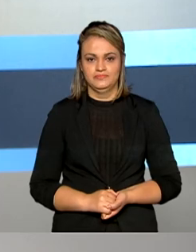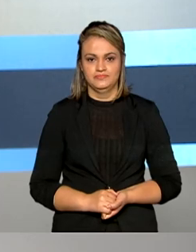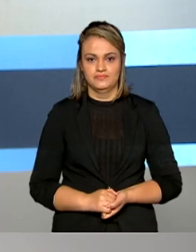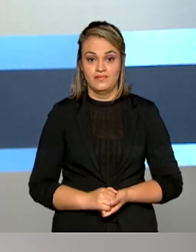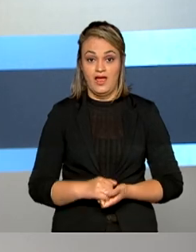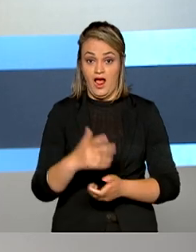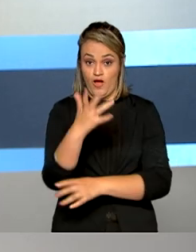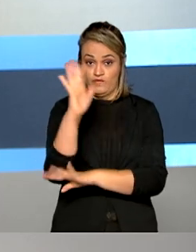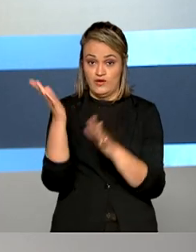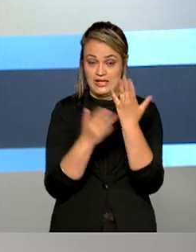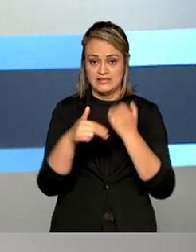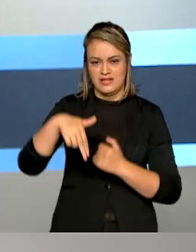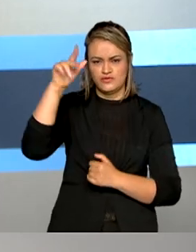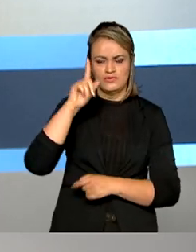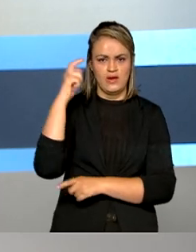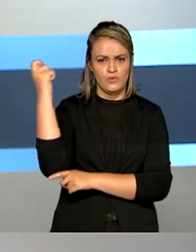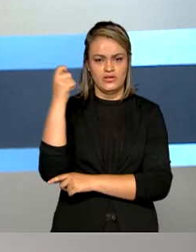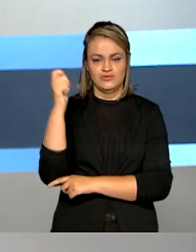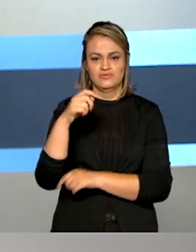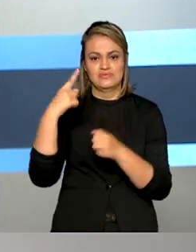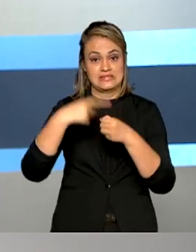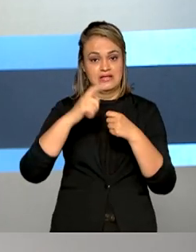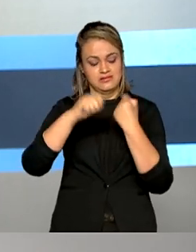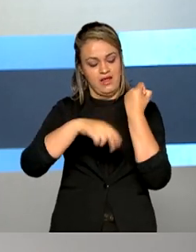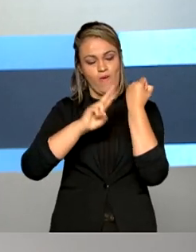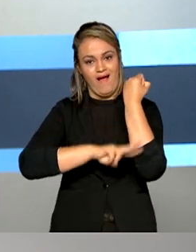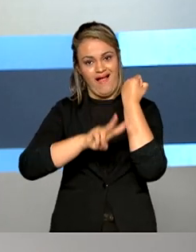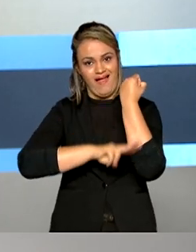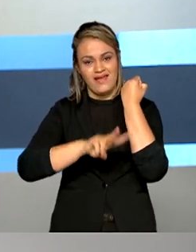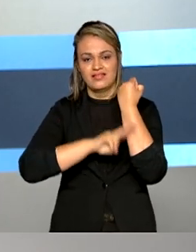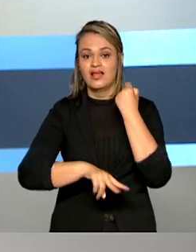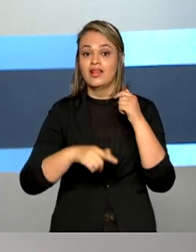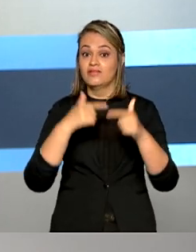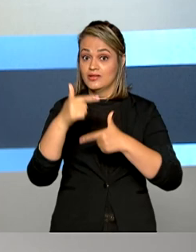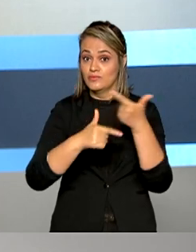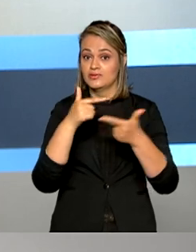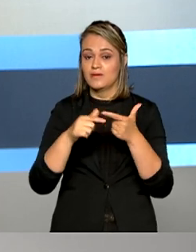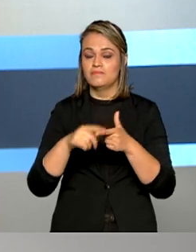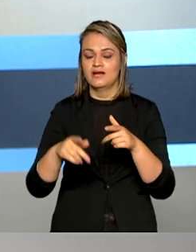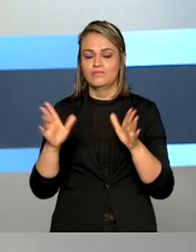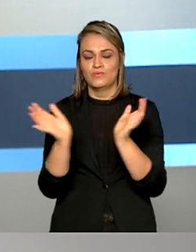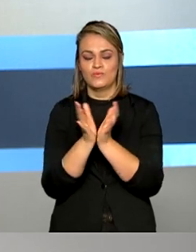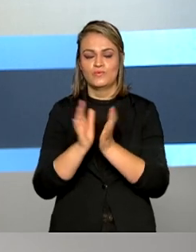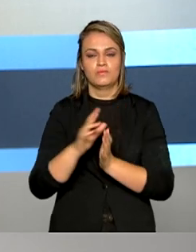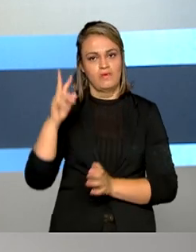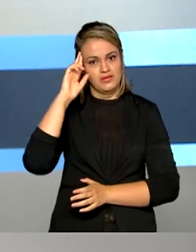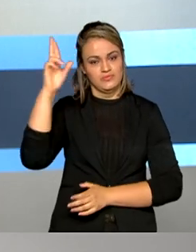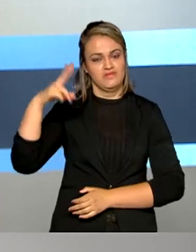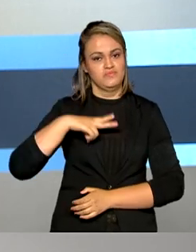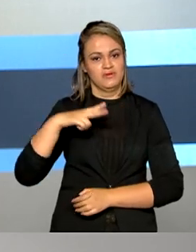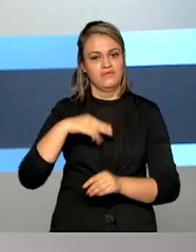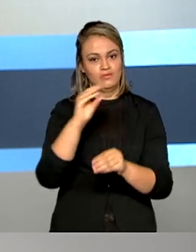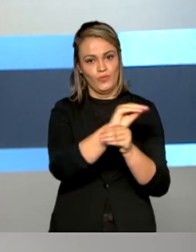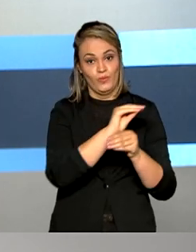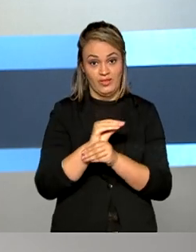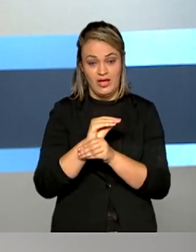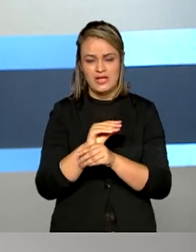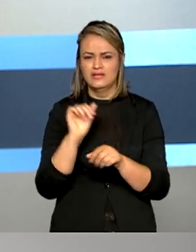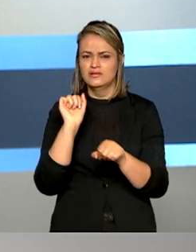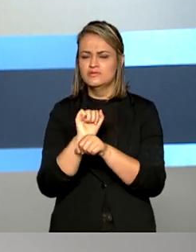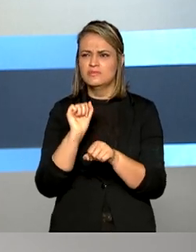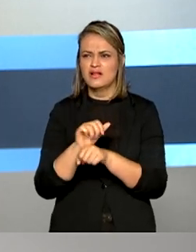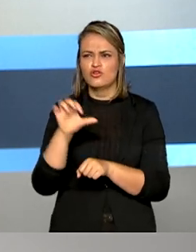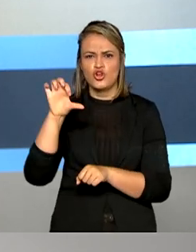A Floresta Nacional de Canela, no Rio Grande do Sul, terá os serviços concedidos à iniciativa privada. Estão previstos mais de